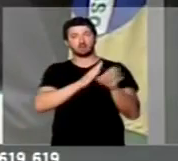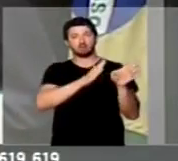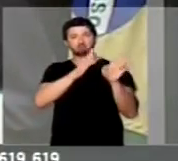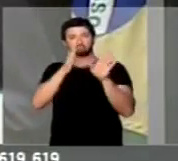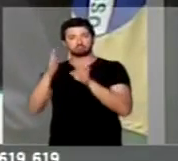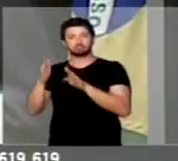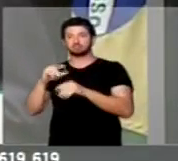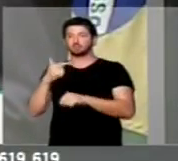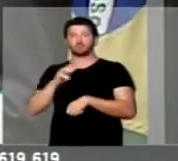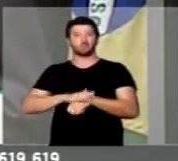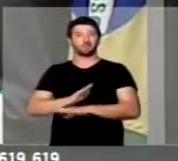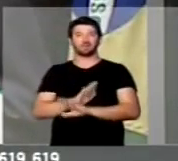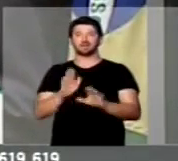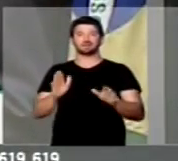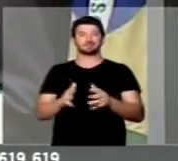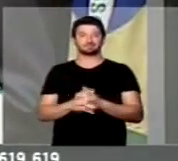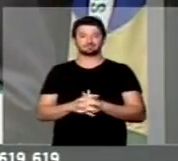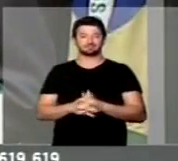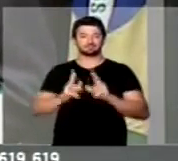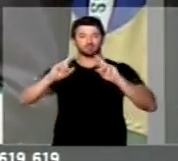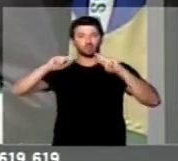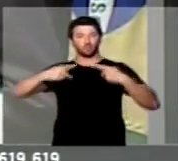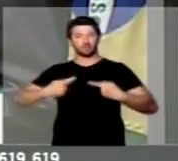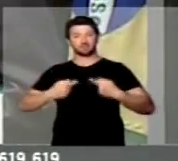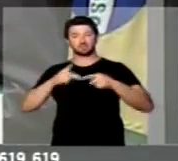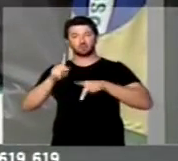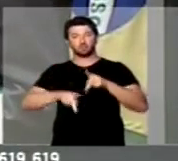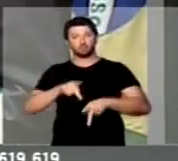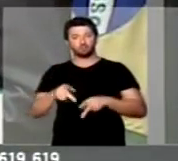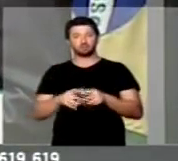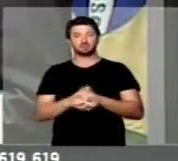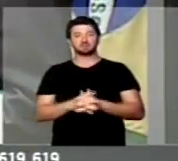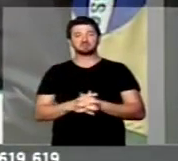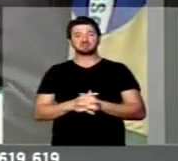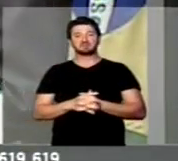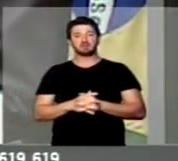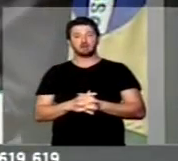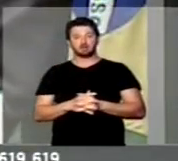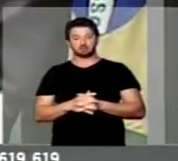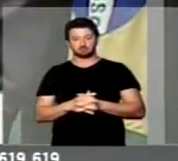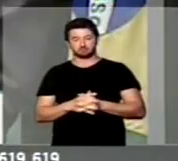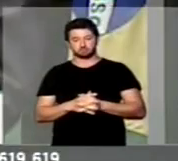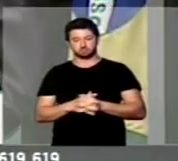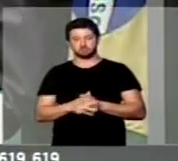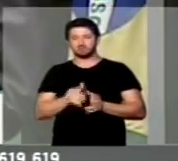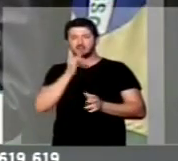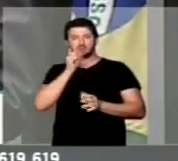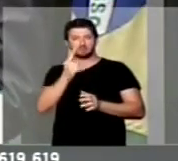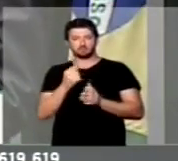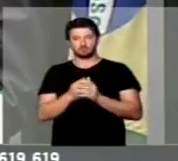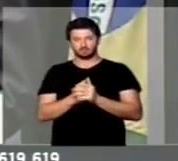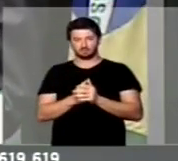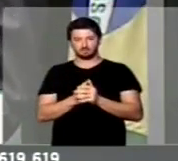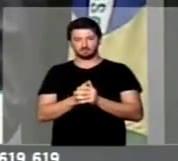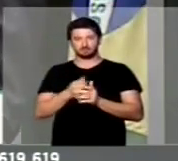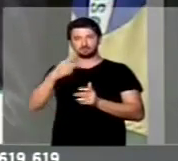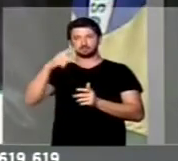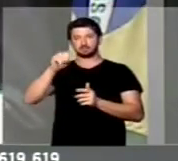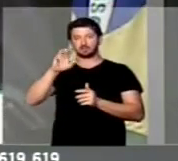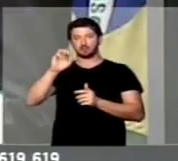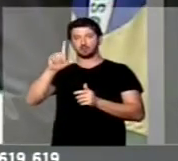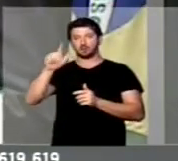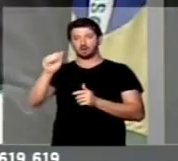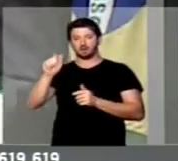não têm mais o reconhecimento da população brasileira. Vou botar só um exemplo. Paola e